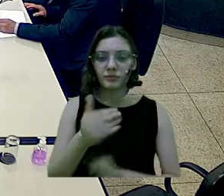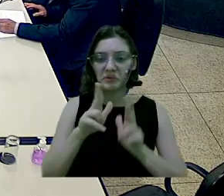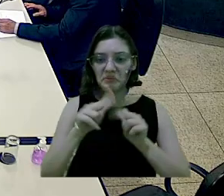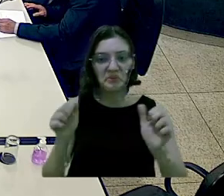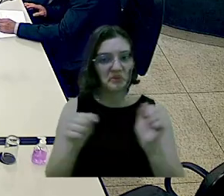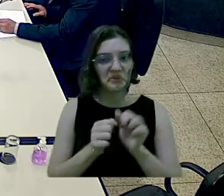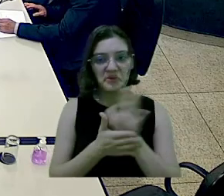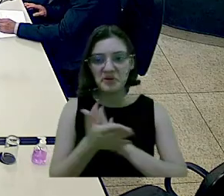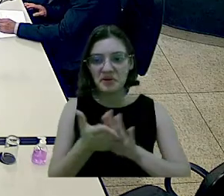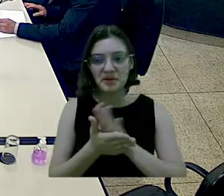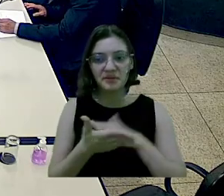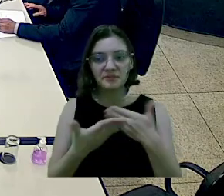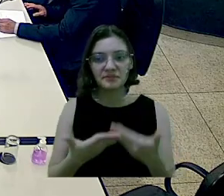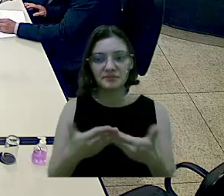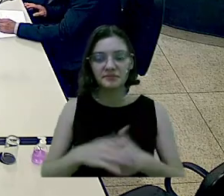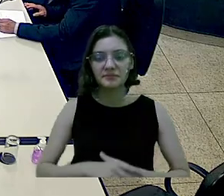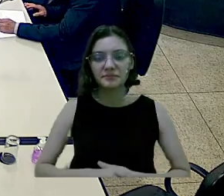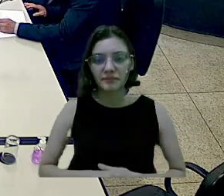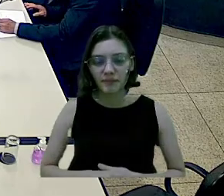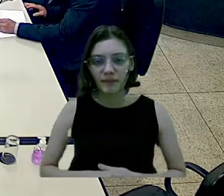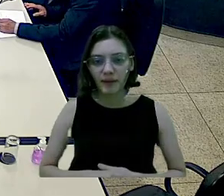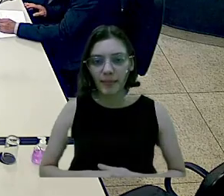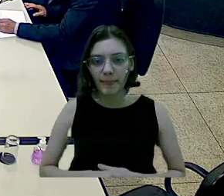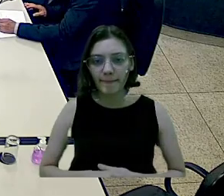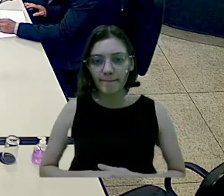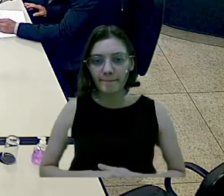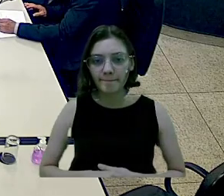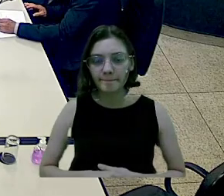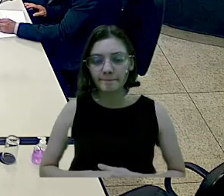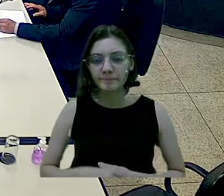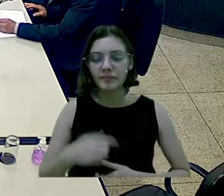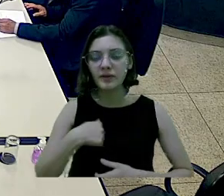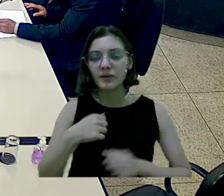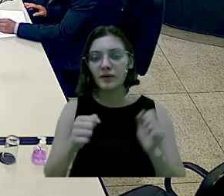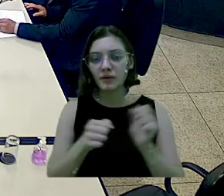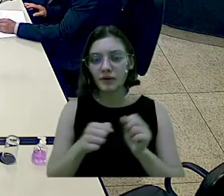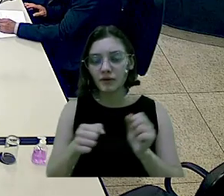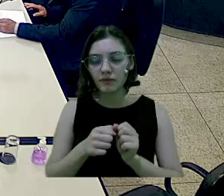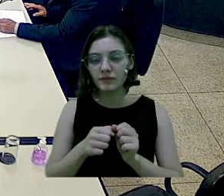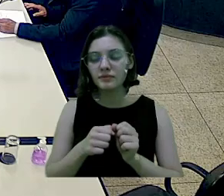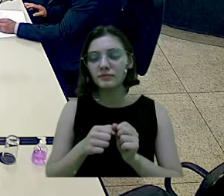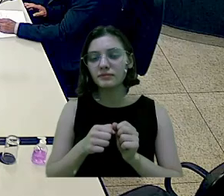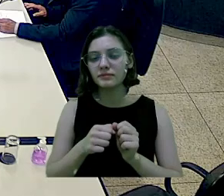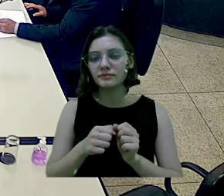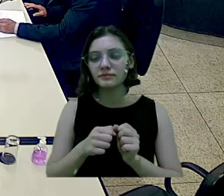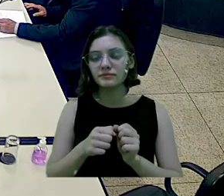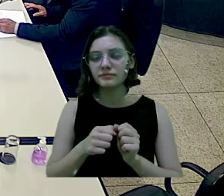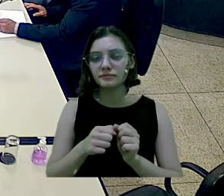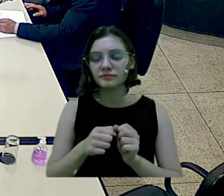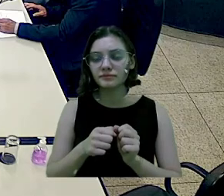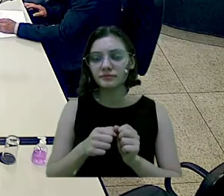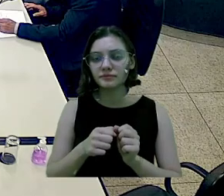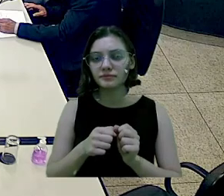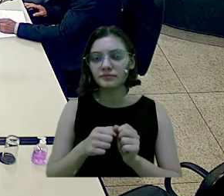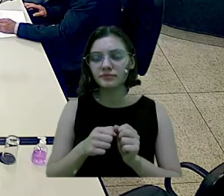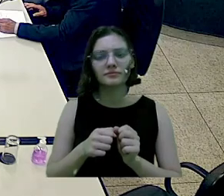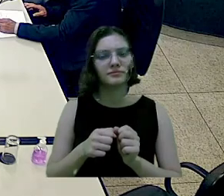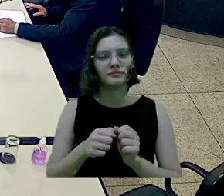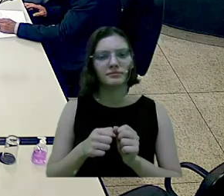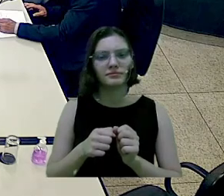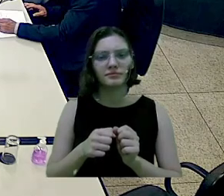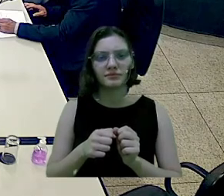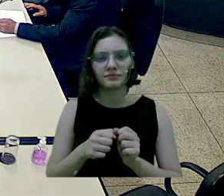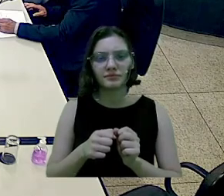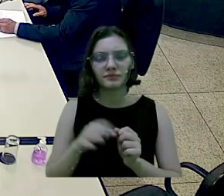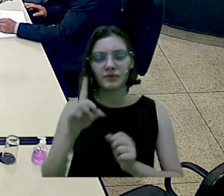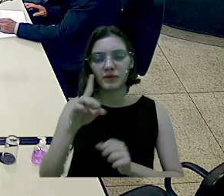nunca foi feito, graças a Deus foi feito. Sabe, eu fiz aqui, eu tinha feito a indicação, mas deu tempo, fiz zero. Então,